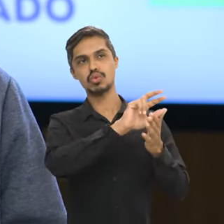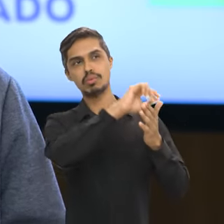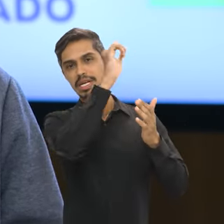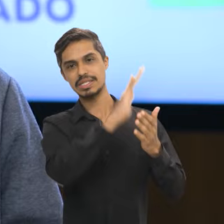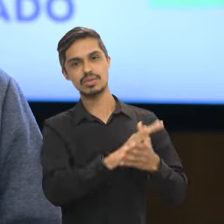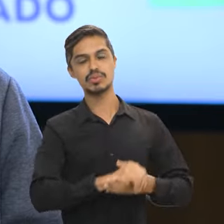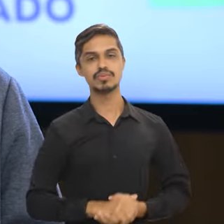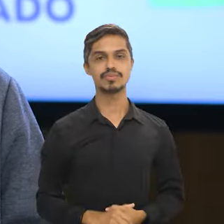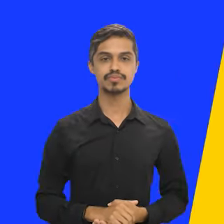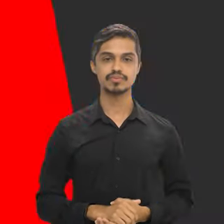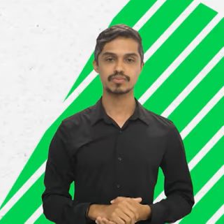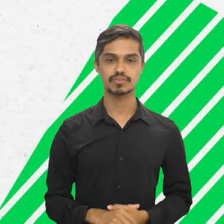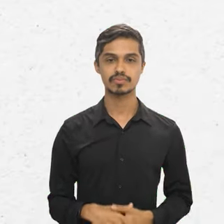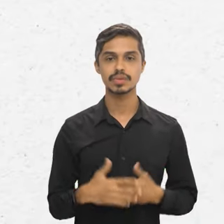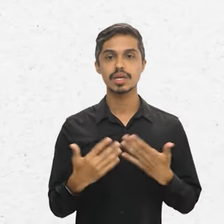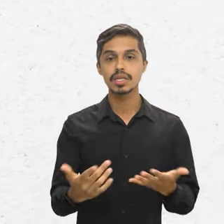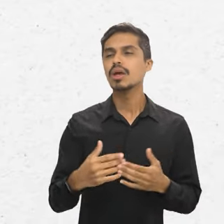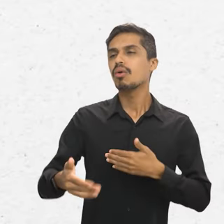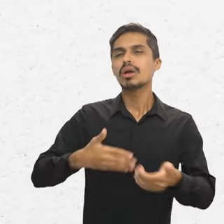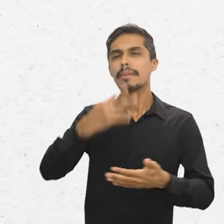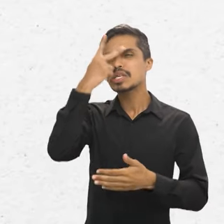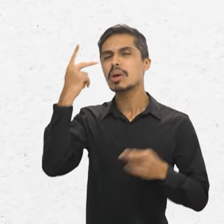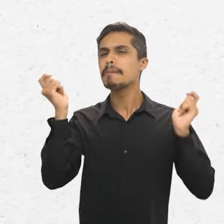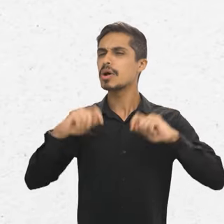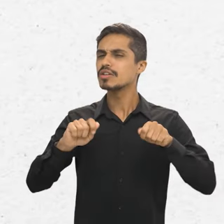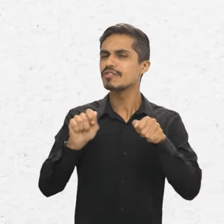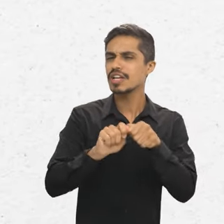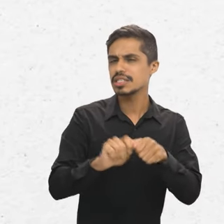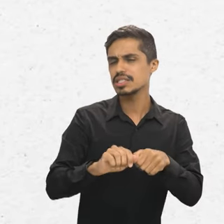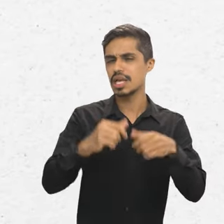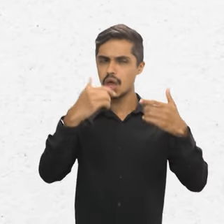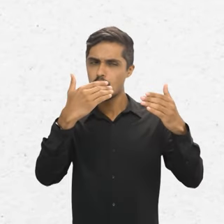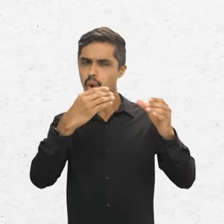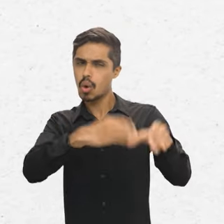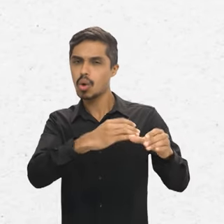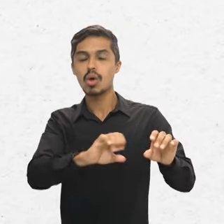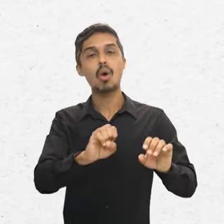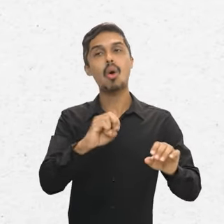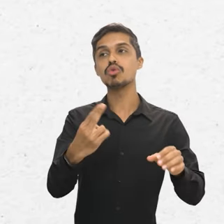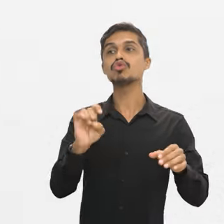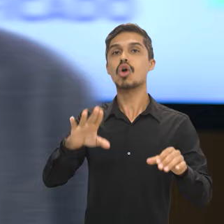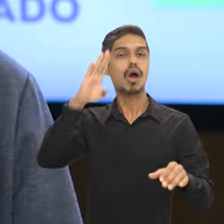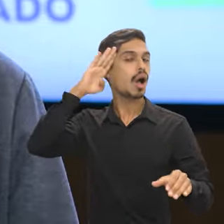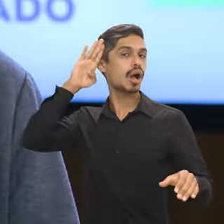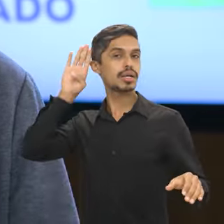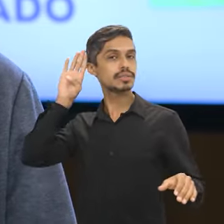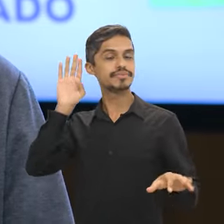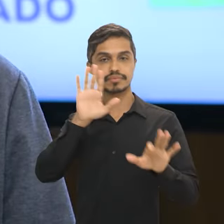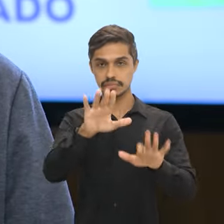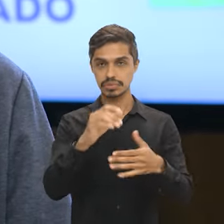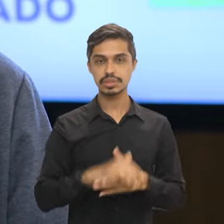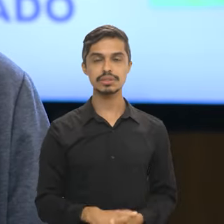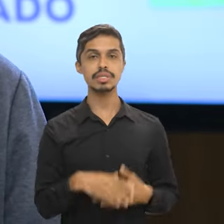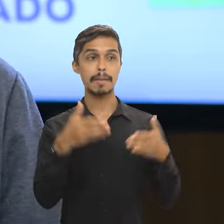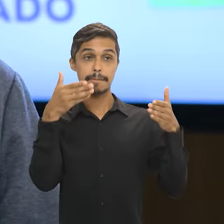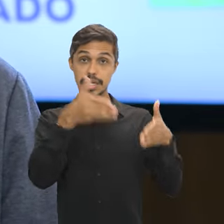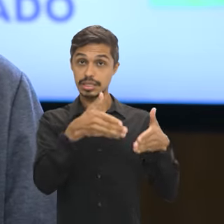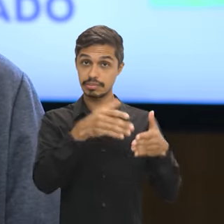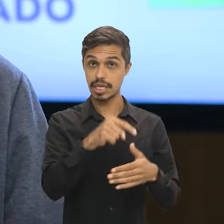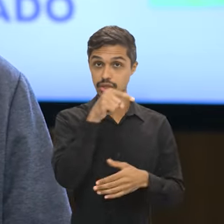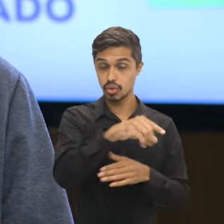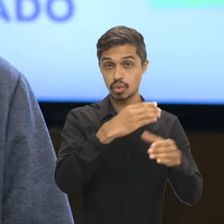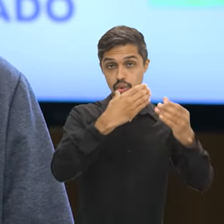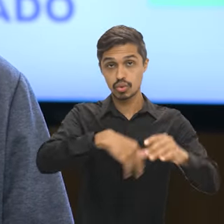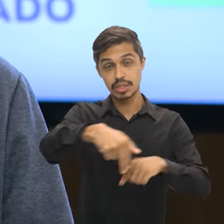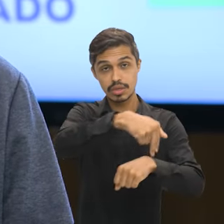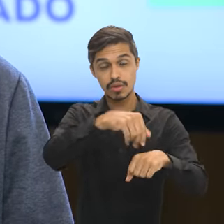diferentes cidades brasileiras. Qualquer pessoa pode fazer? Ou só quem tem curso superior? Para participar do concurso nacional unificado,